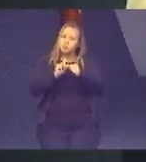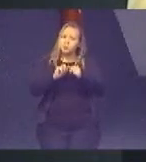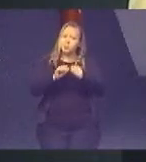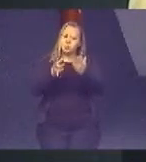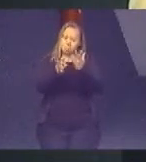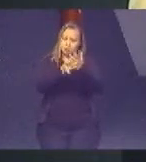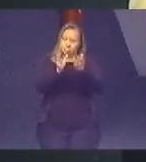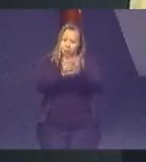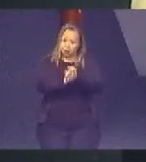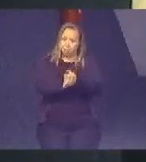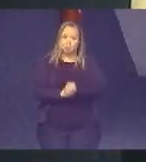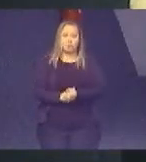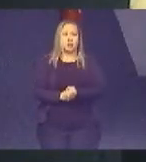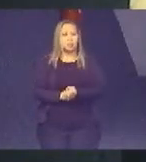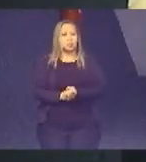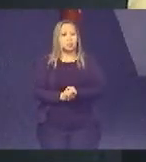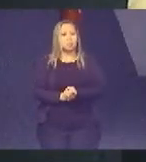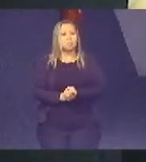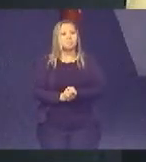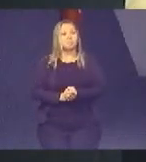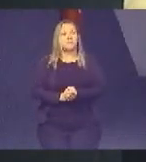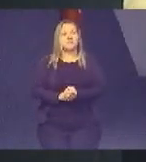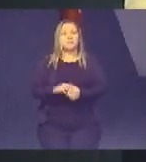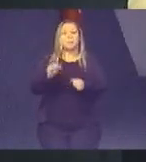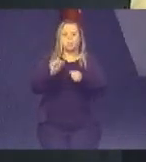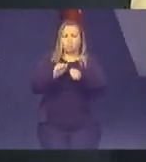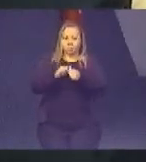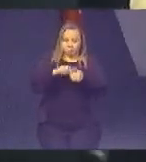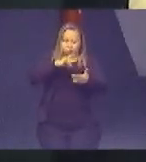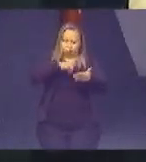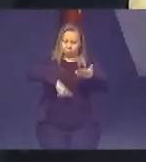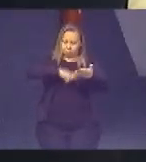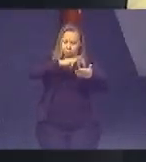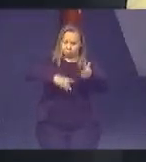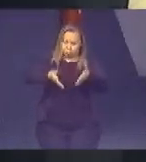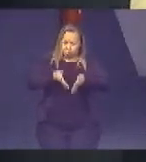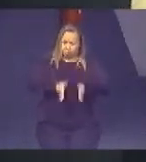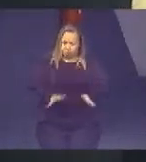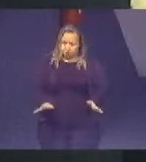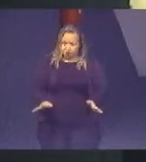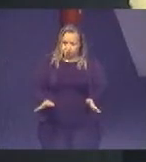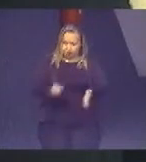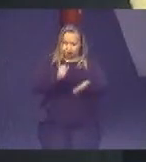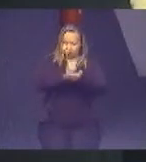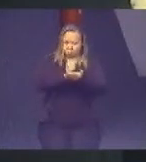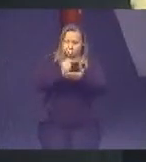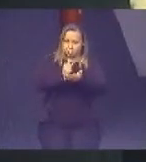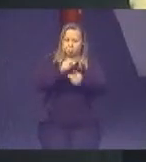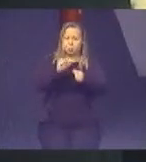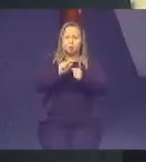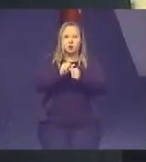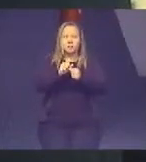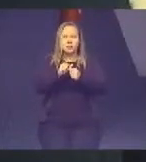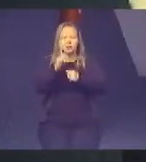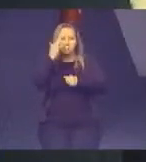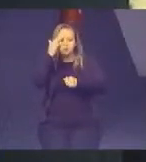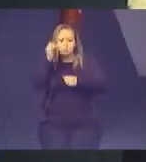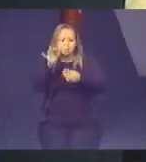regularizamos muitas certidões de nascimento junto com os cartórios e para fazer me identificar com eles